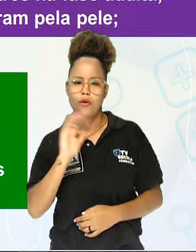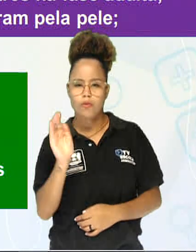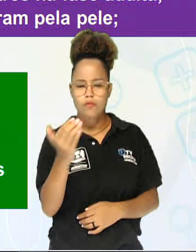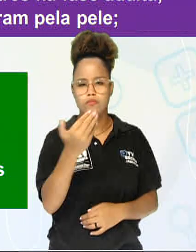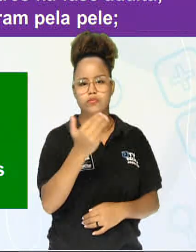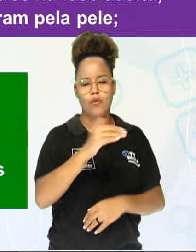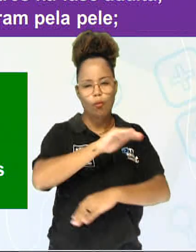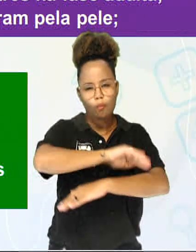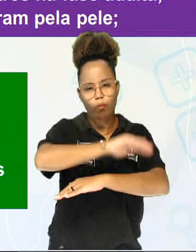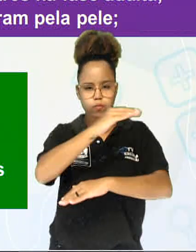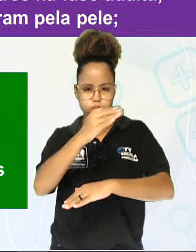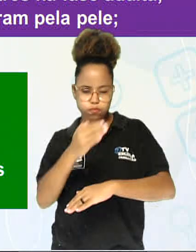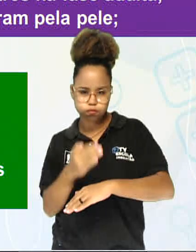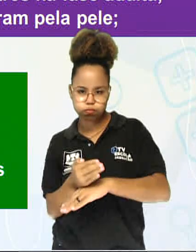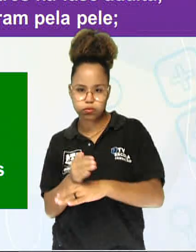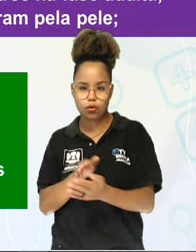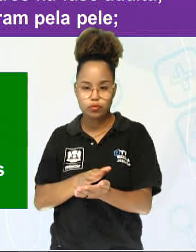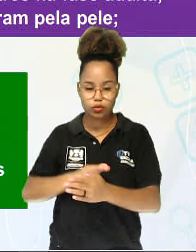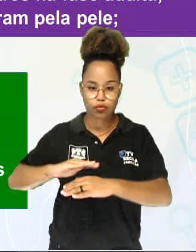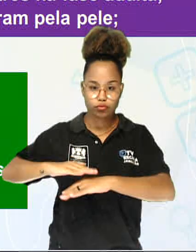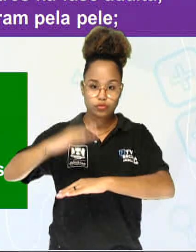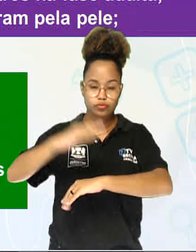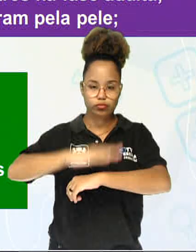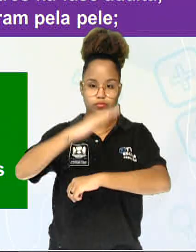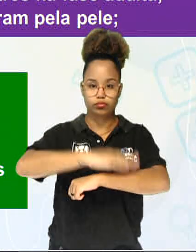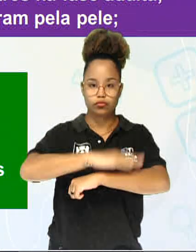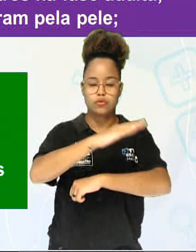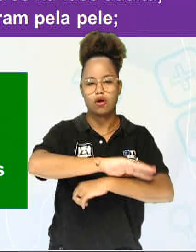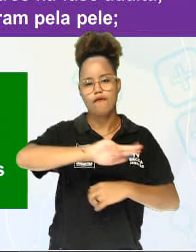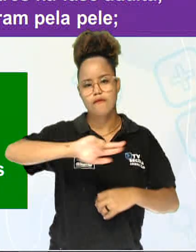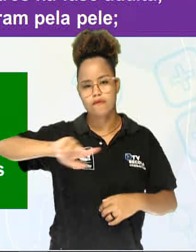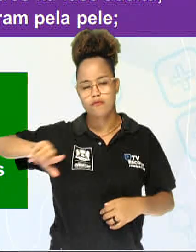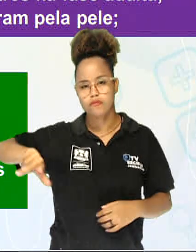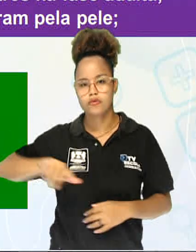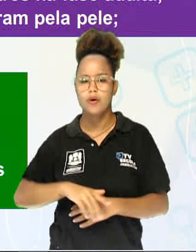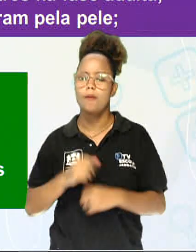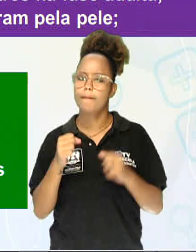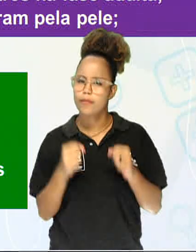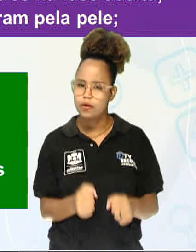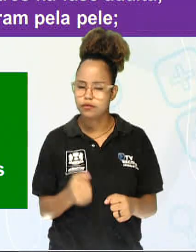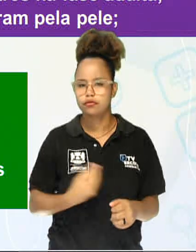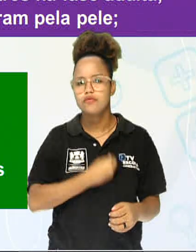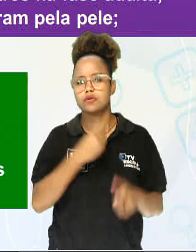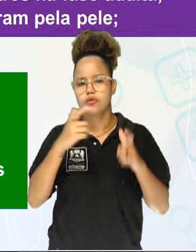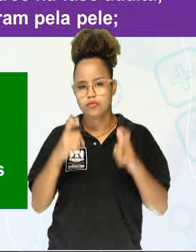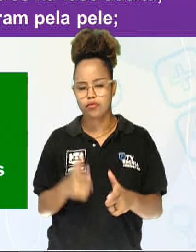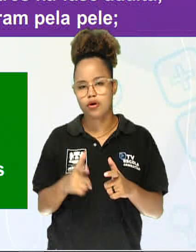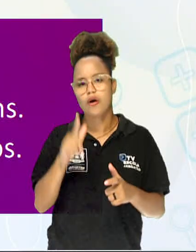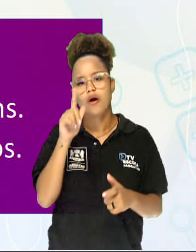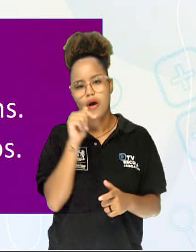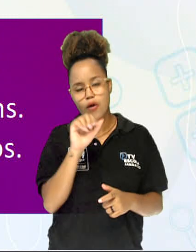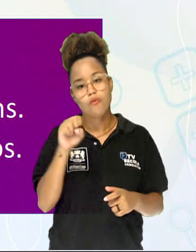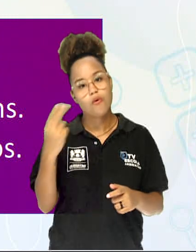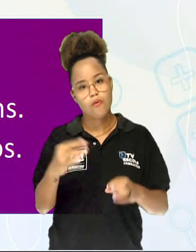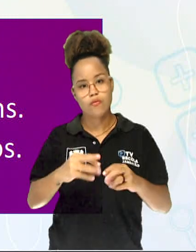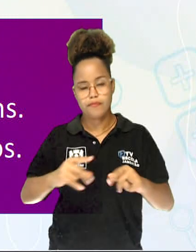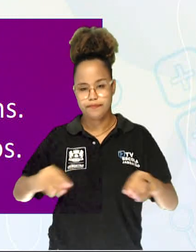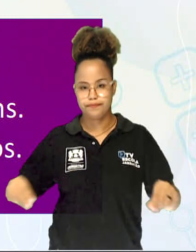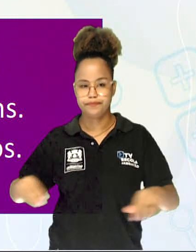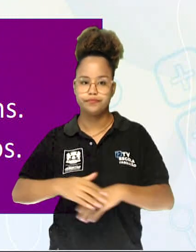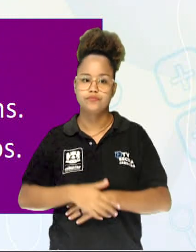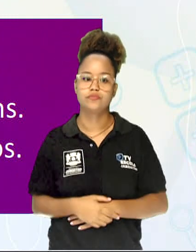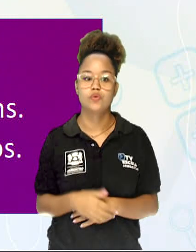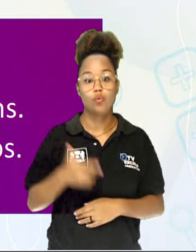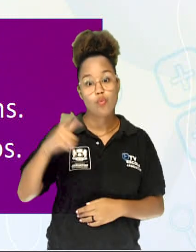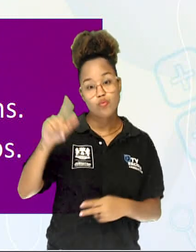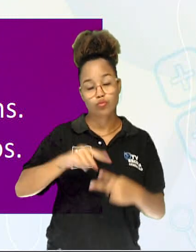carapaças, e podem viver tanto em ambientes terrestres, como em ambientes aquáticos. Os outros